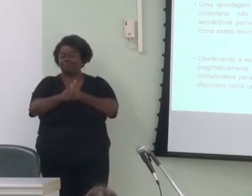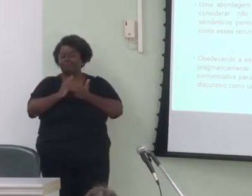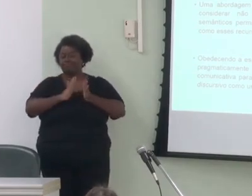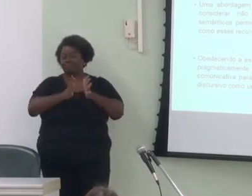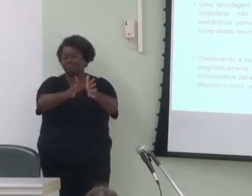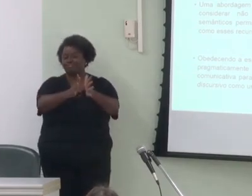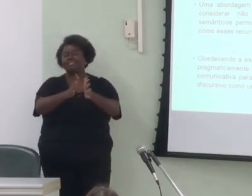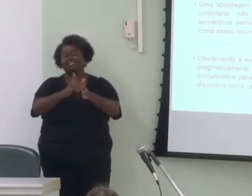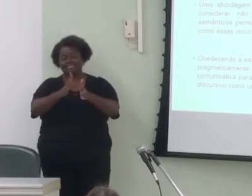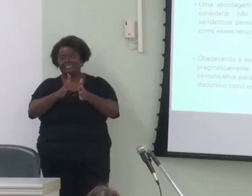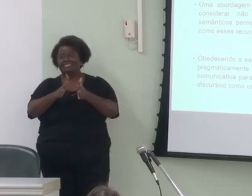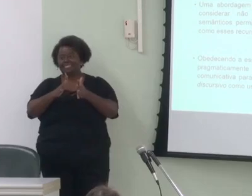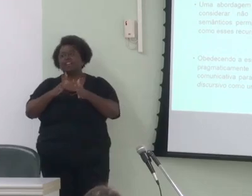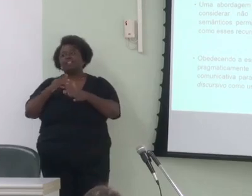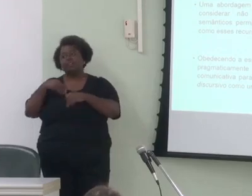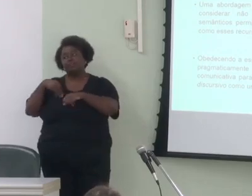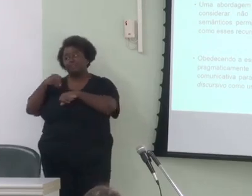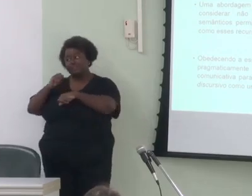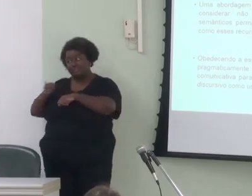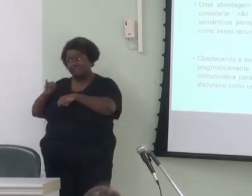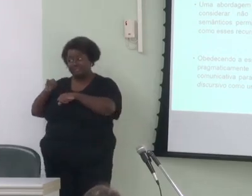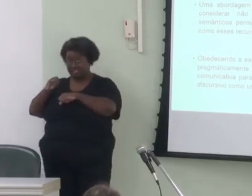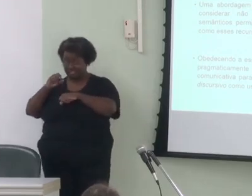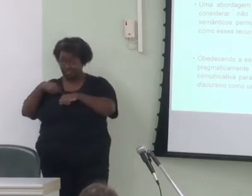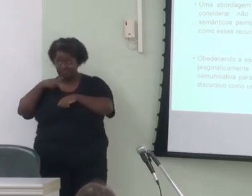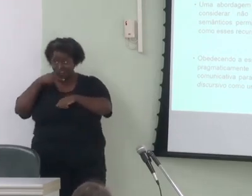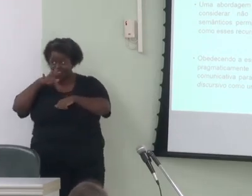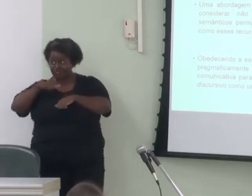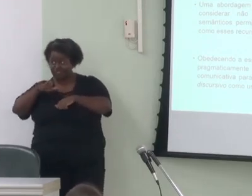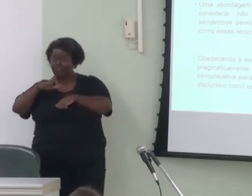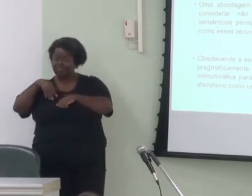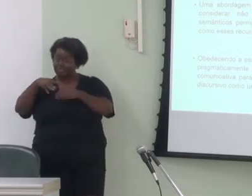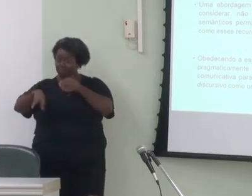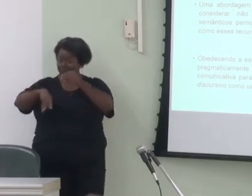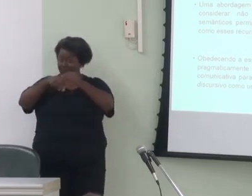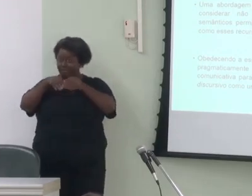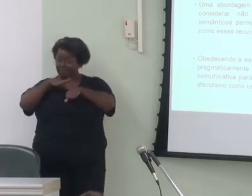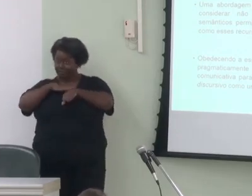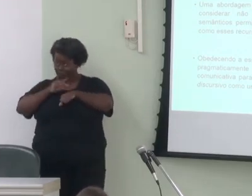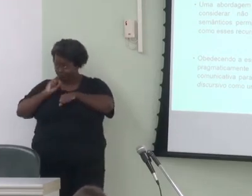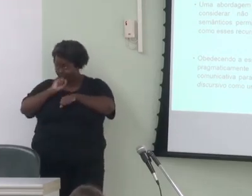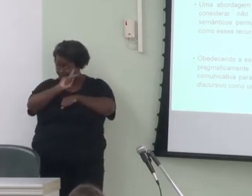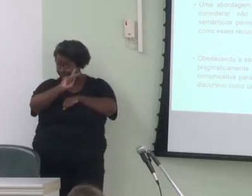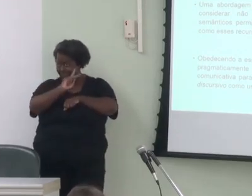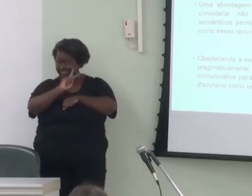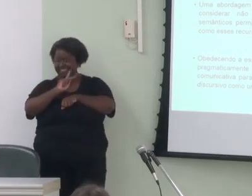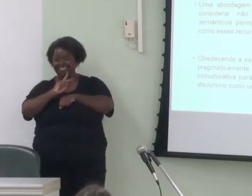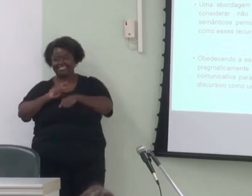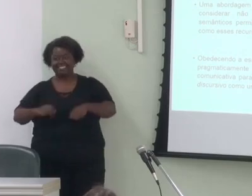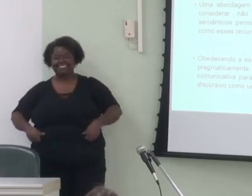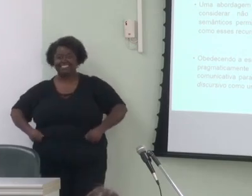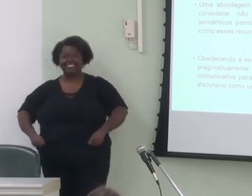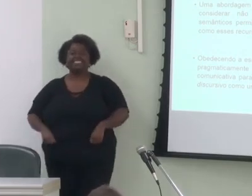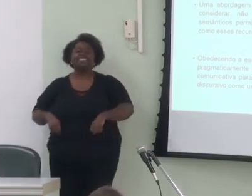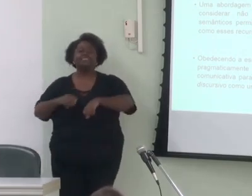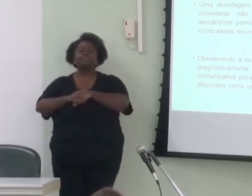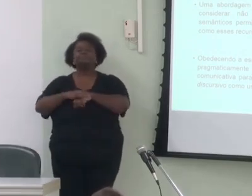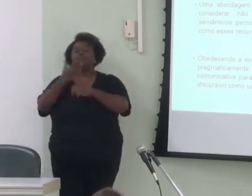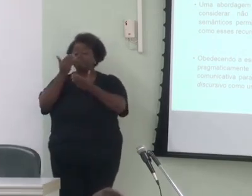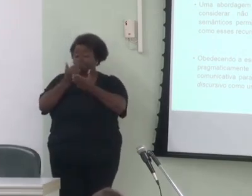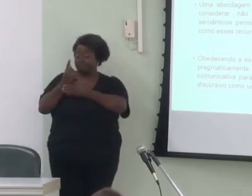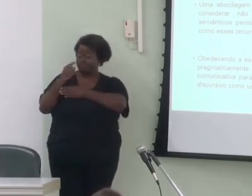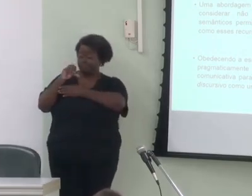mas então se me dá mais minutinhos, está bom? Desculpa, gente. Então, desde o início dos anos 90,